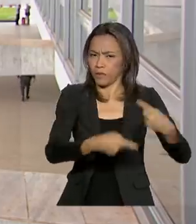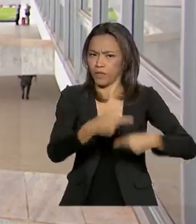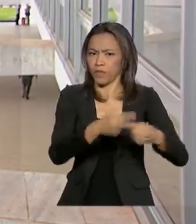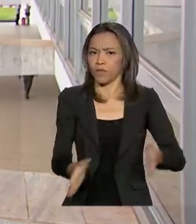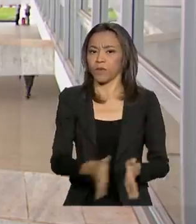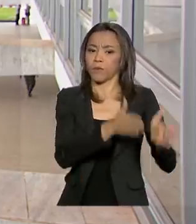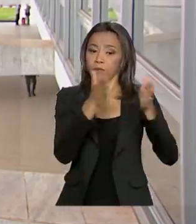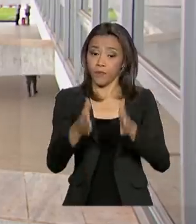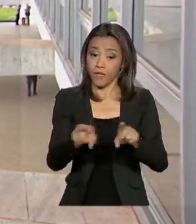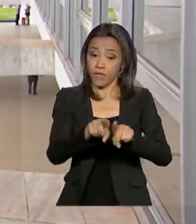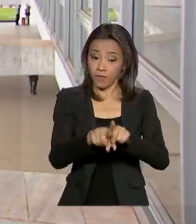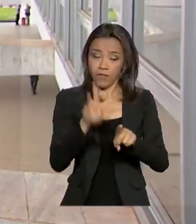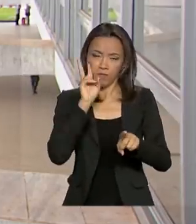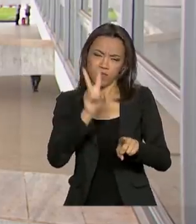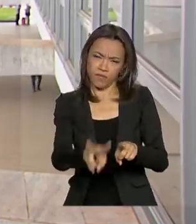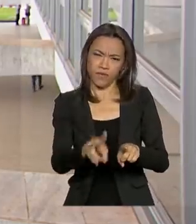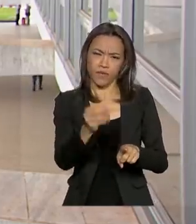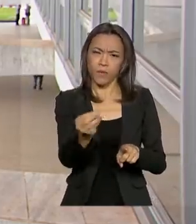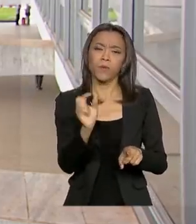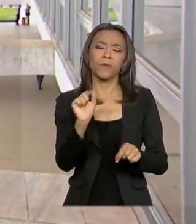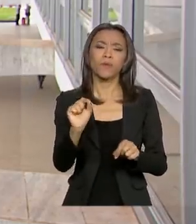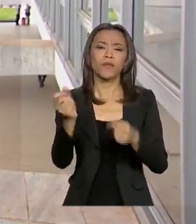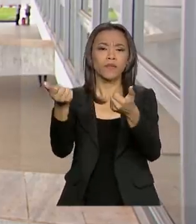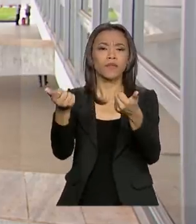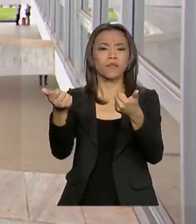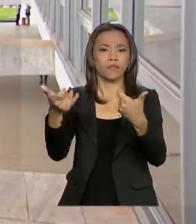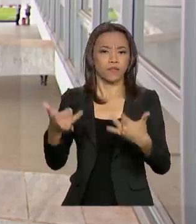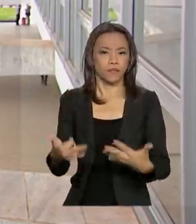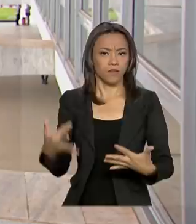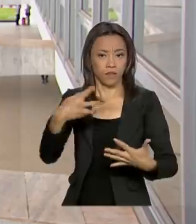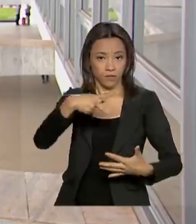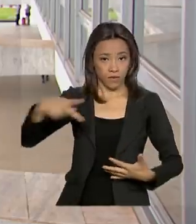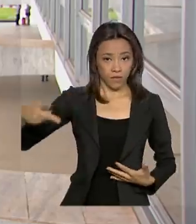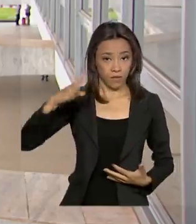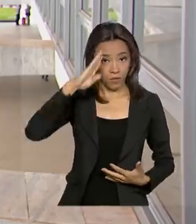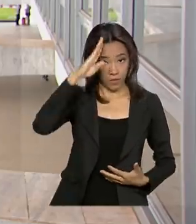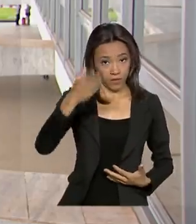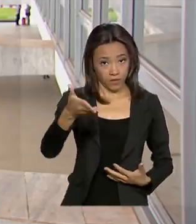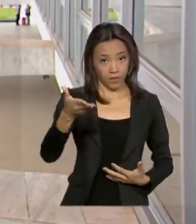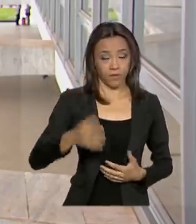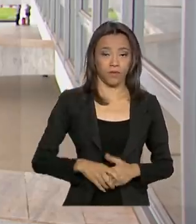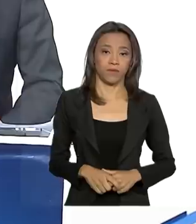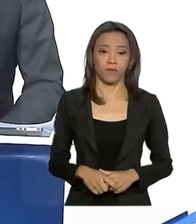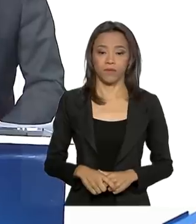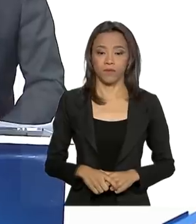último trimestre. Vamos ver agora o que disse o presidente Jair Bolsonaro sobre isso.